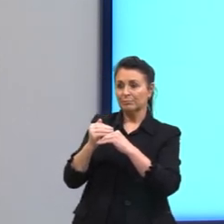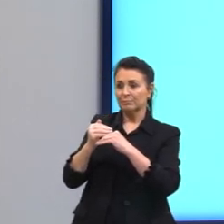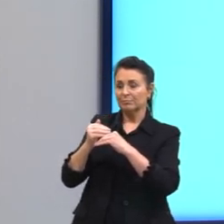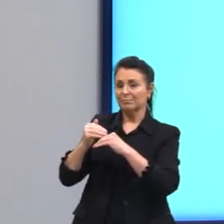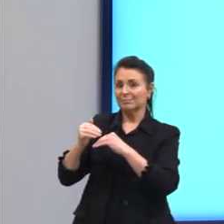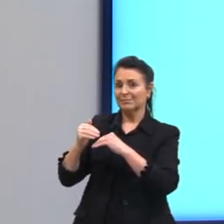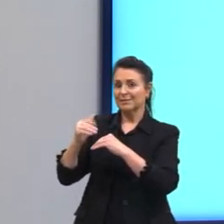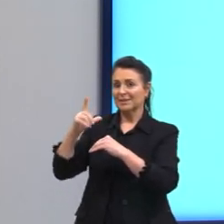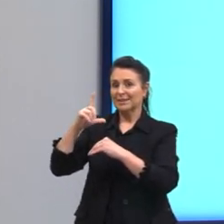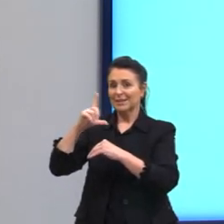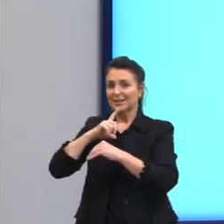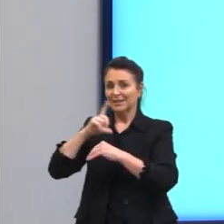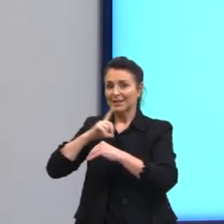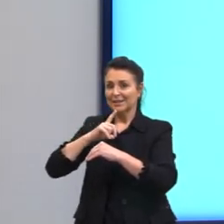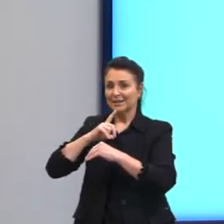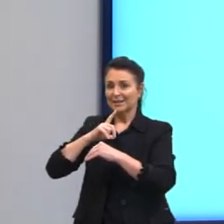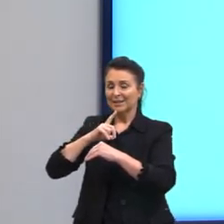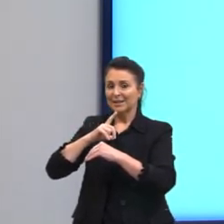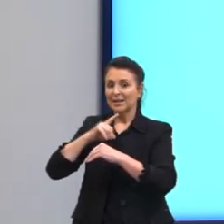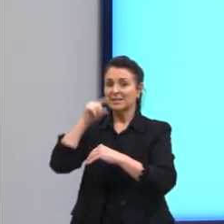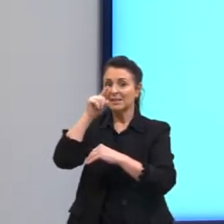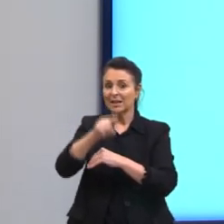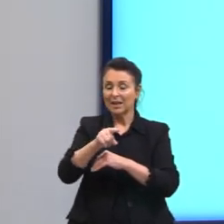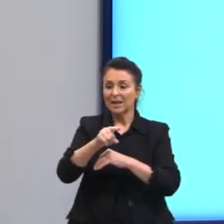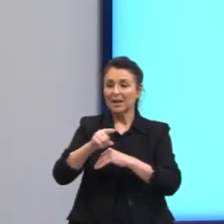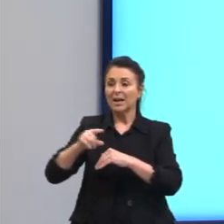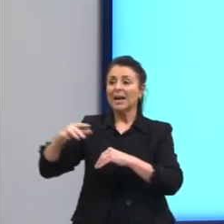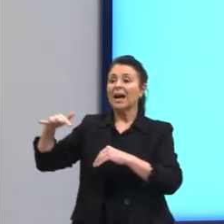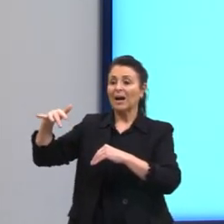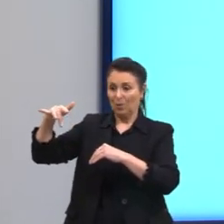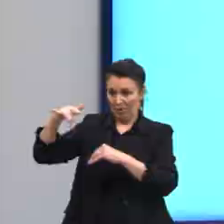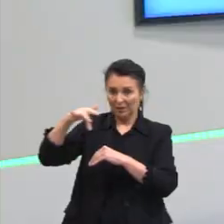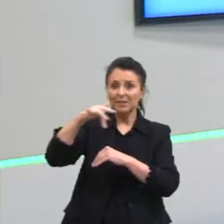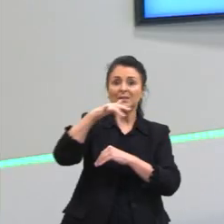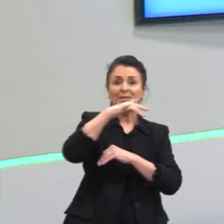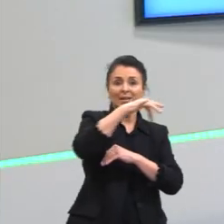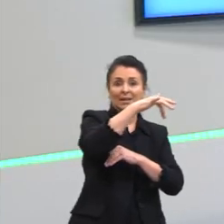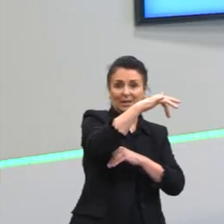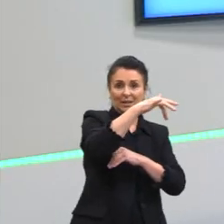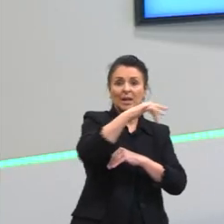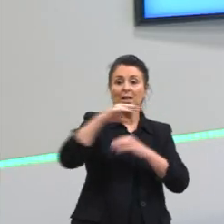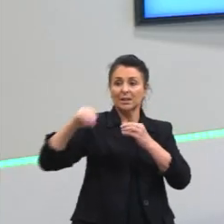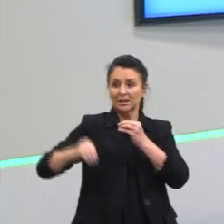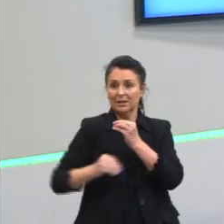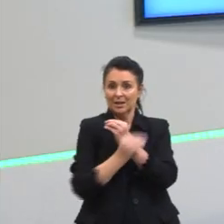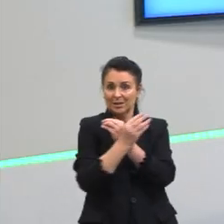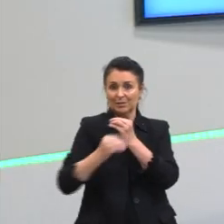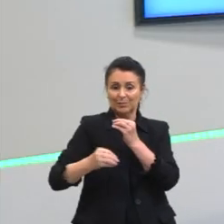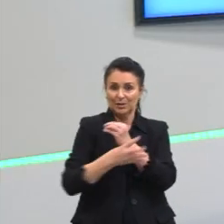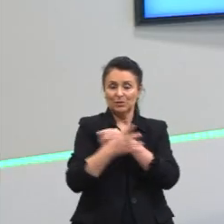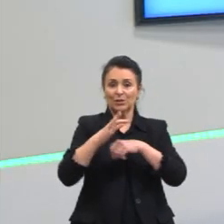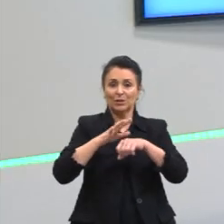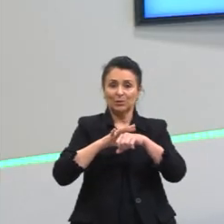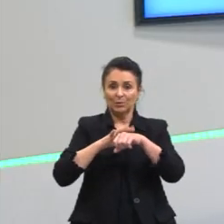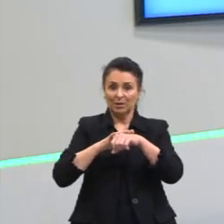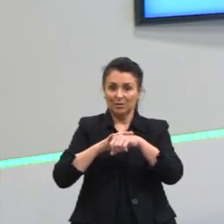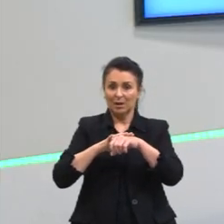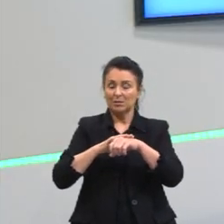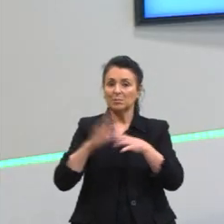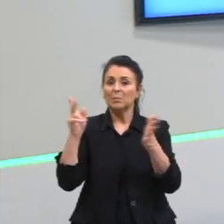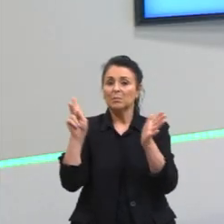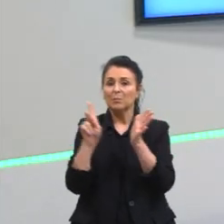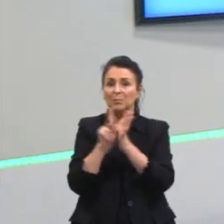mosquito Aedes aegypti, que é o que pode transmitir as doenças, as doenças especificamente.